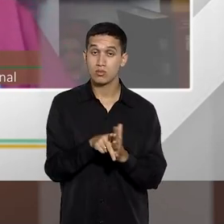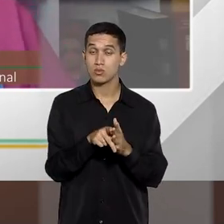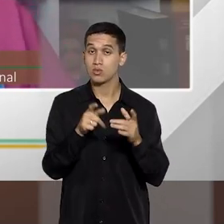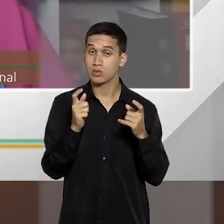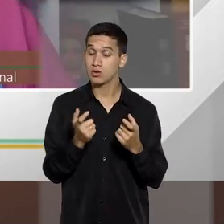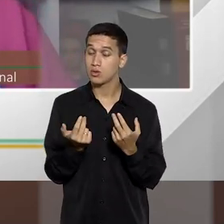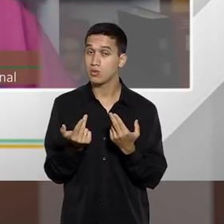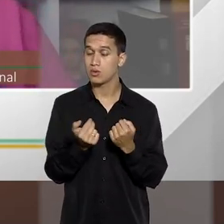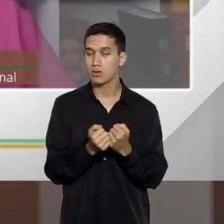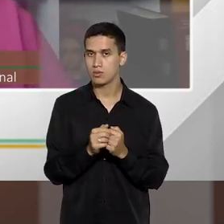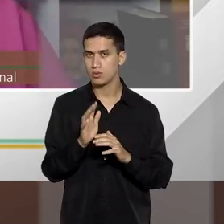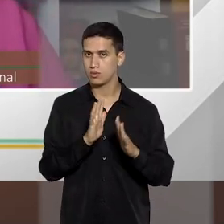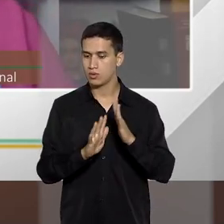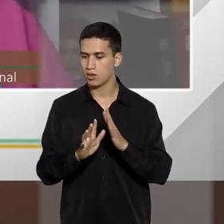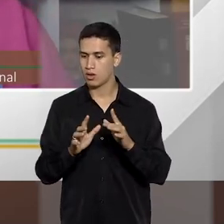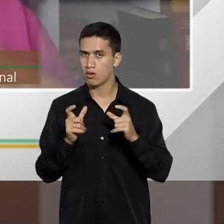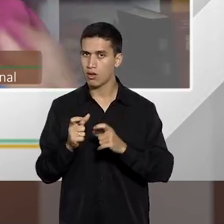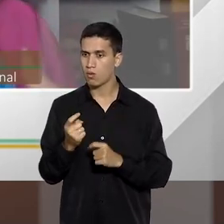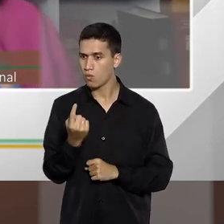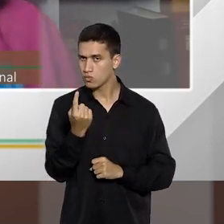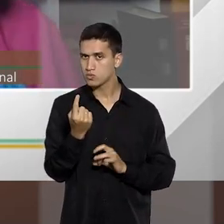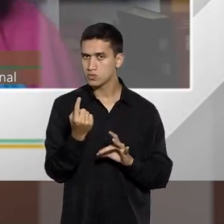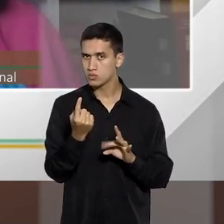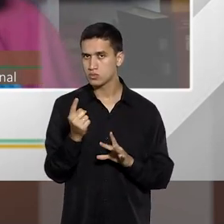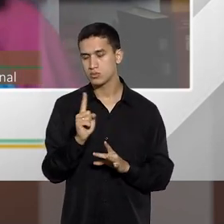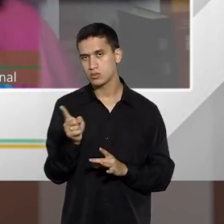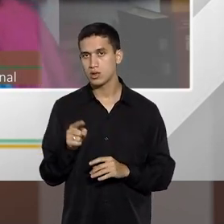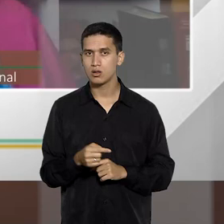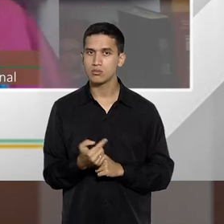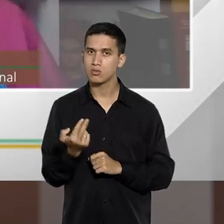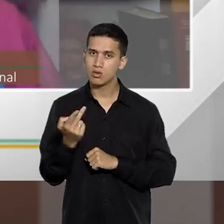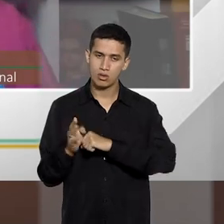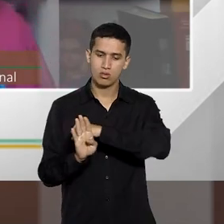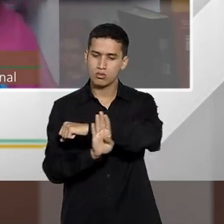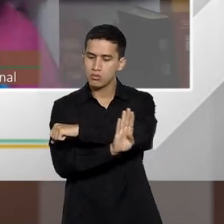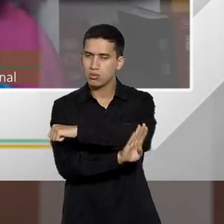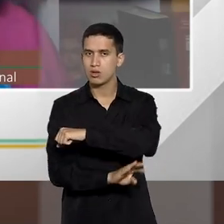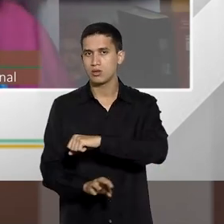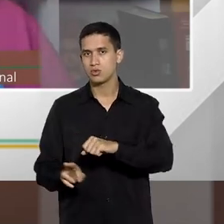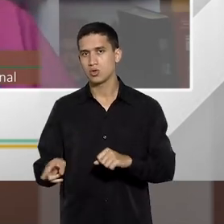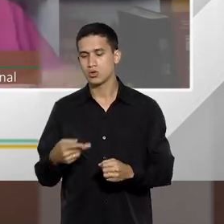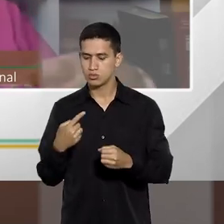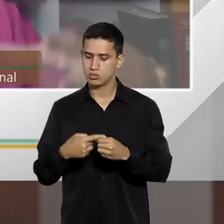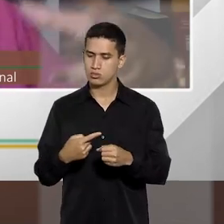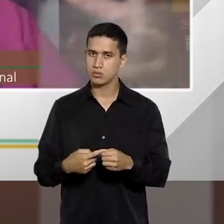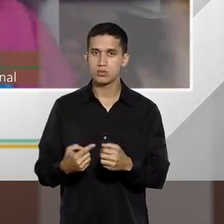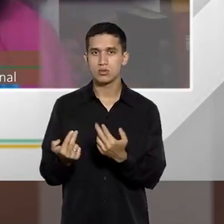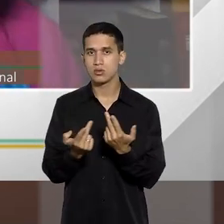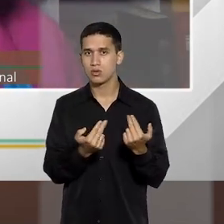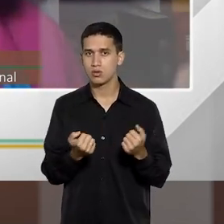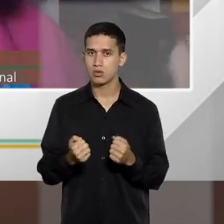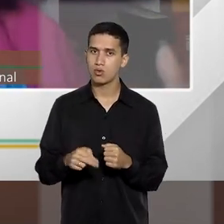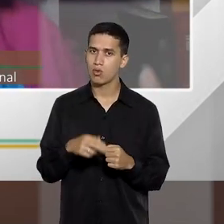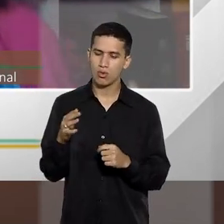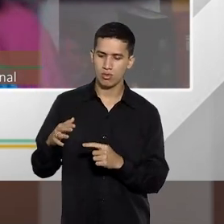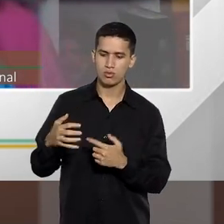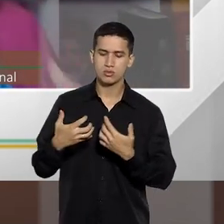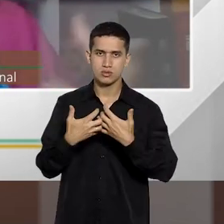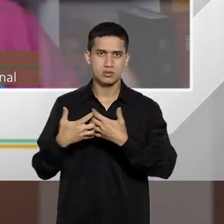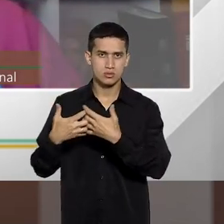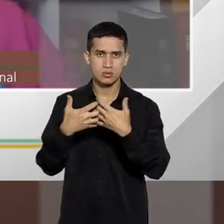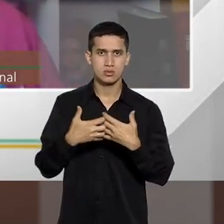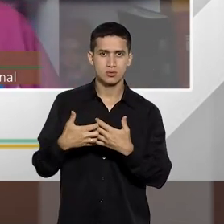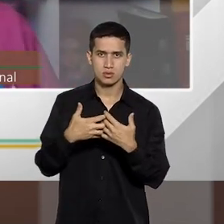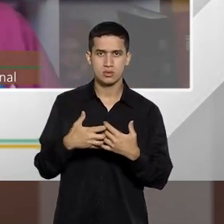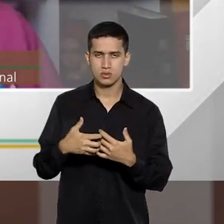cuidado, o lugar não é um lugar único, né? Mas dentro de um mesmo bairro, dentro de uma mesma cidade, dentro de uma mesma praça, entendeu?